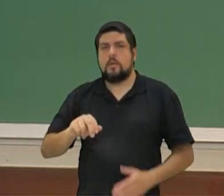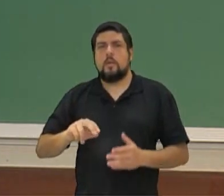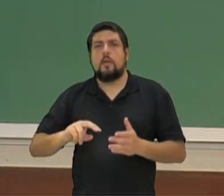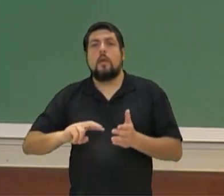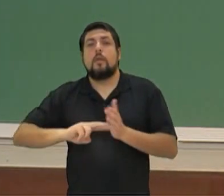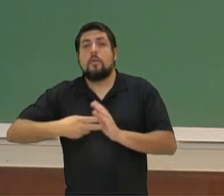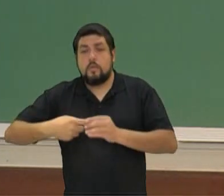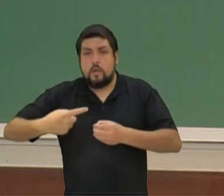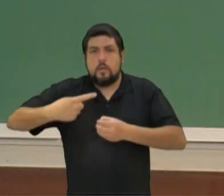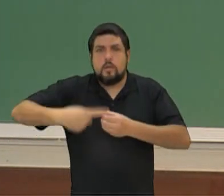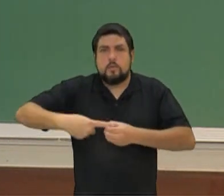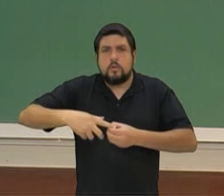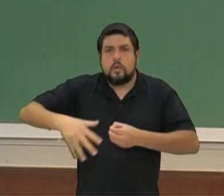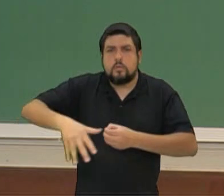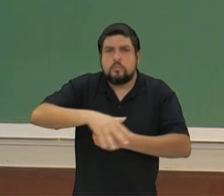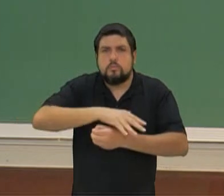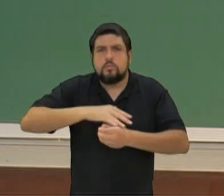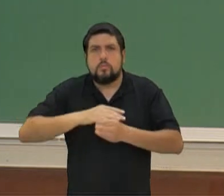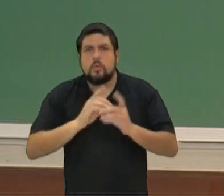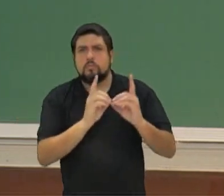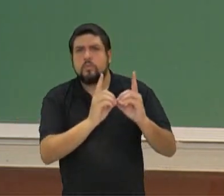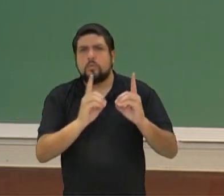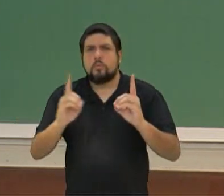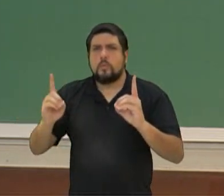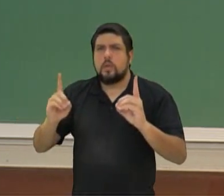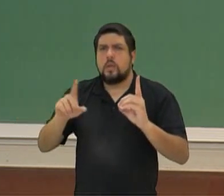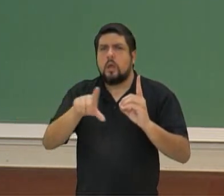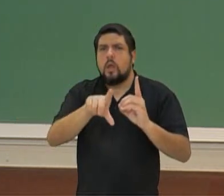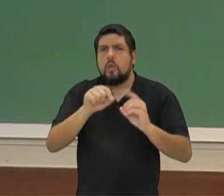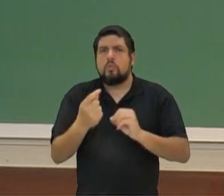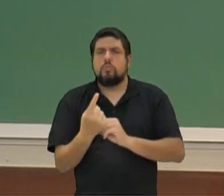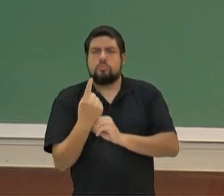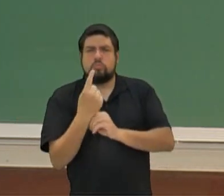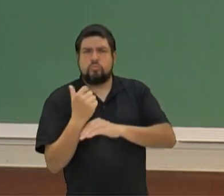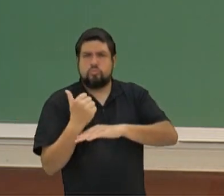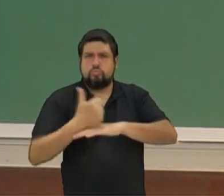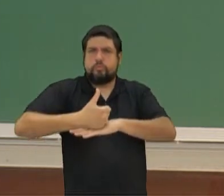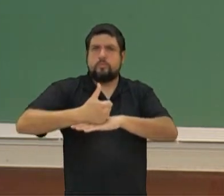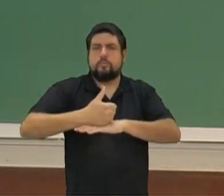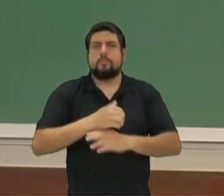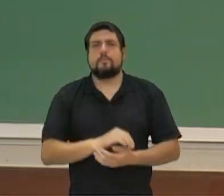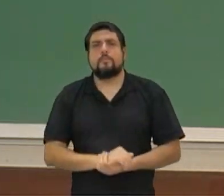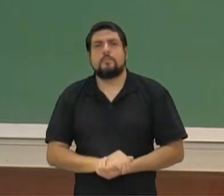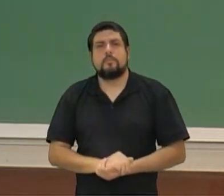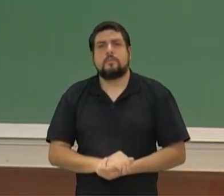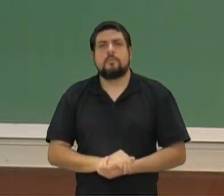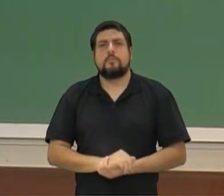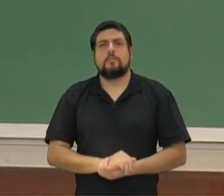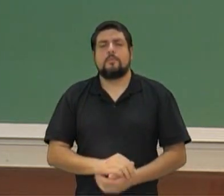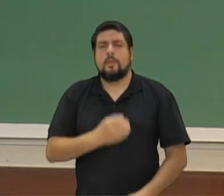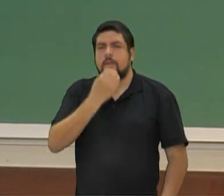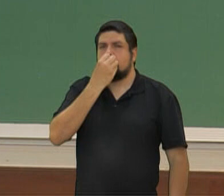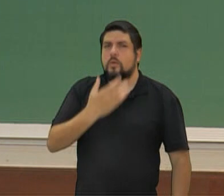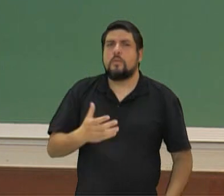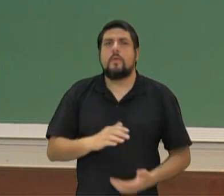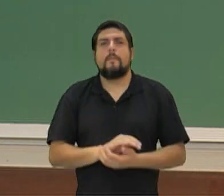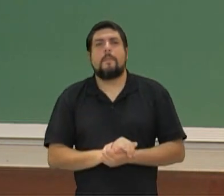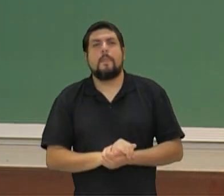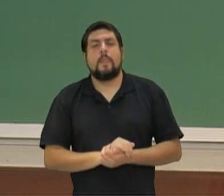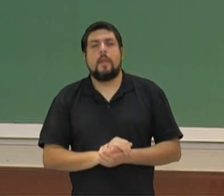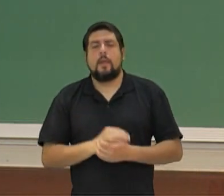cidade aos deuses, até a ideia do patrono, por isso que é uma religião cívica. Parabéns. Boa, galerinha, estão mandando bem. E aí,